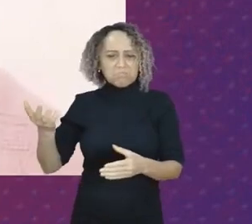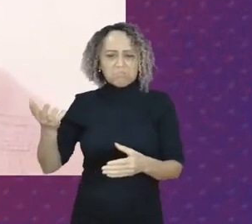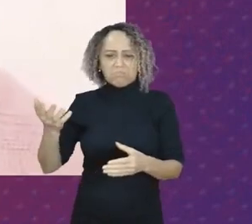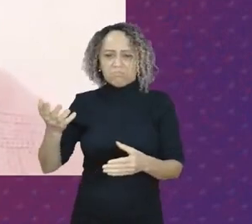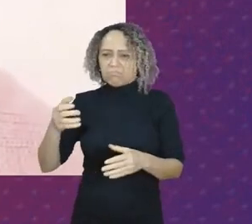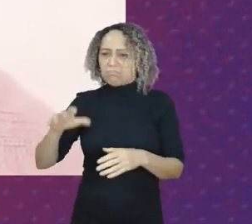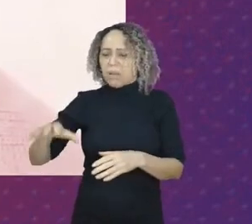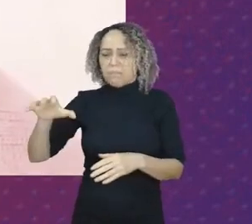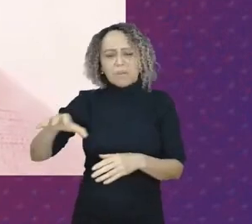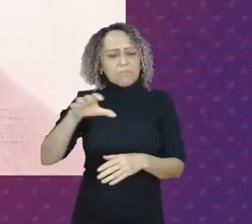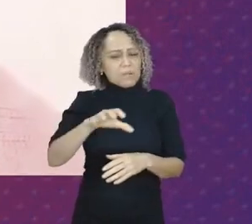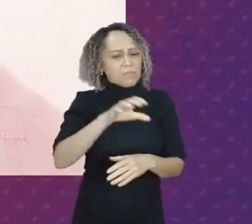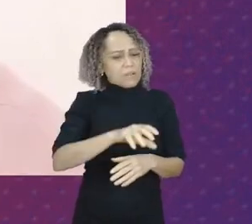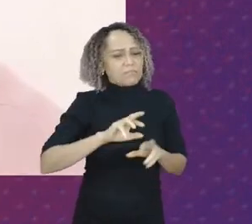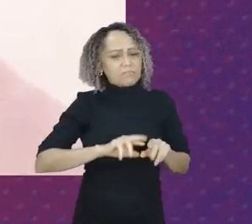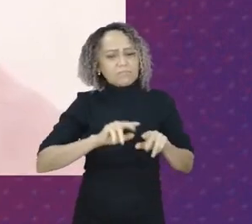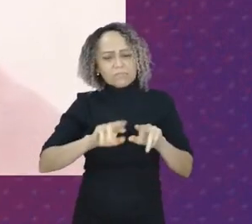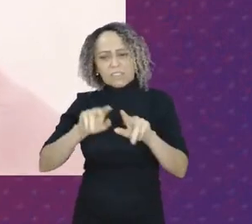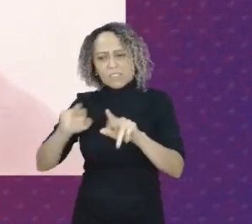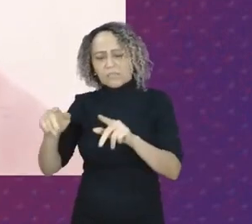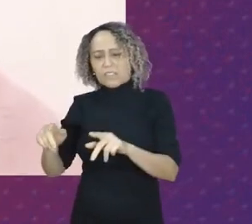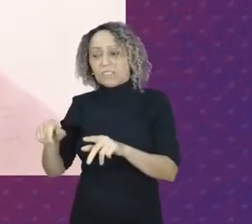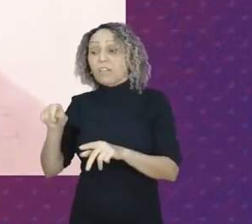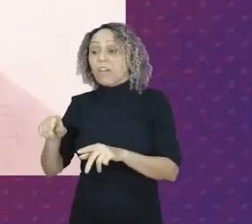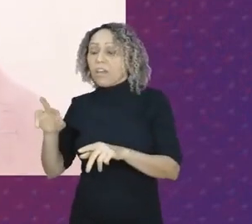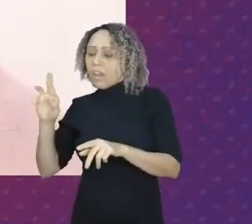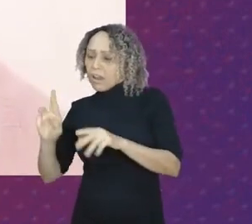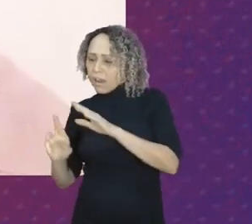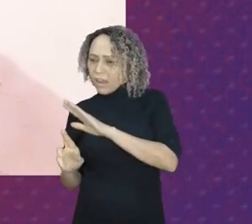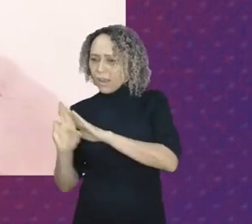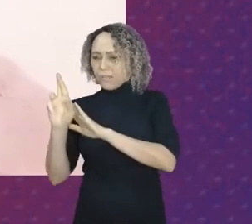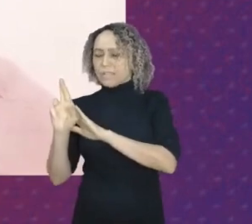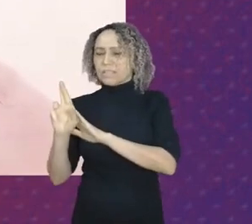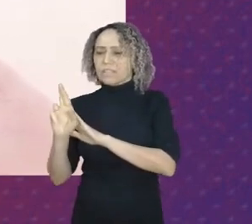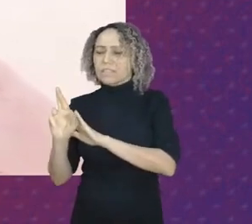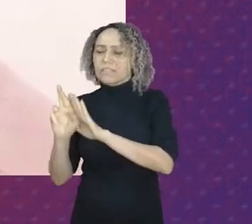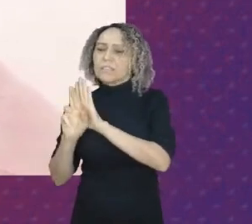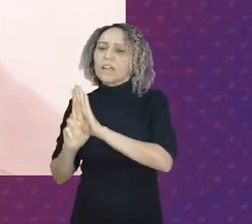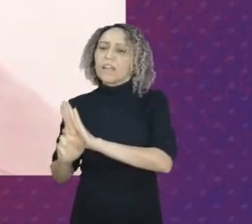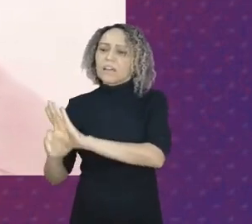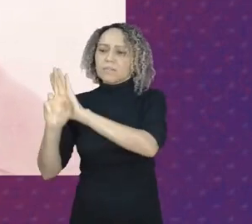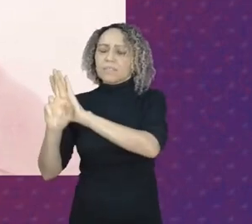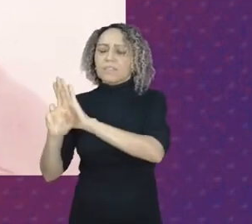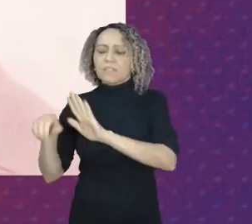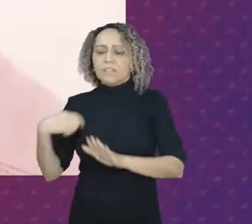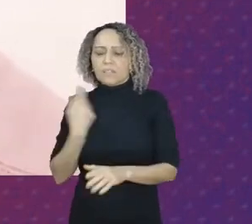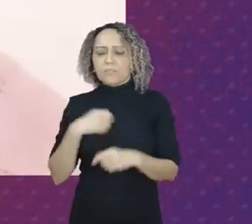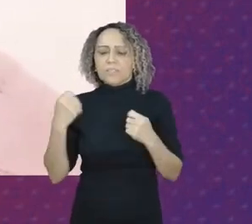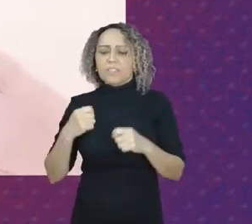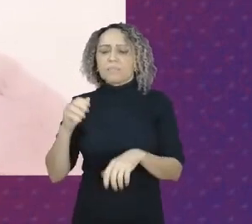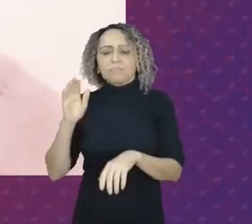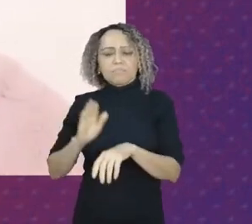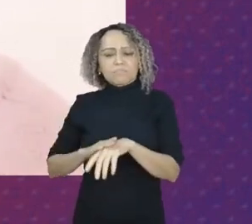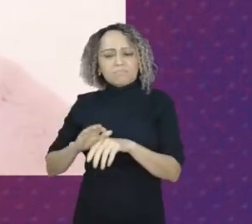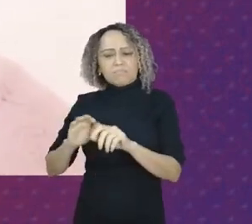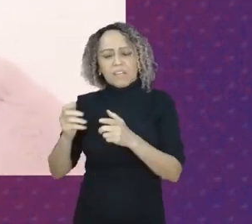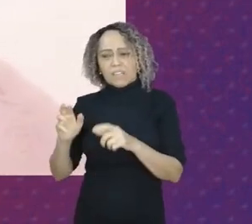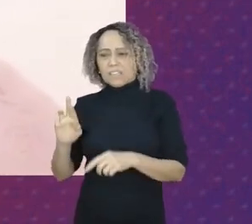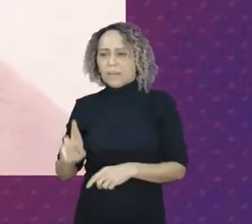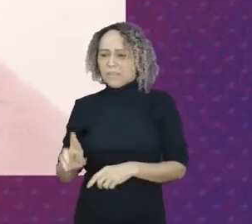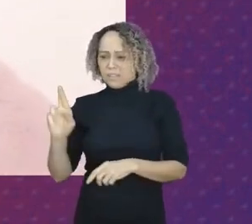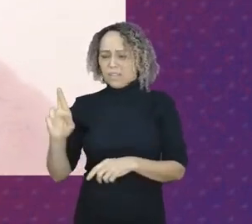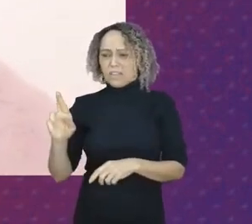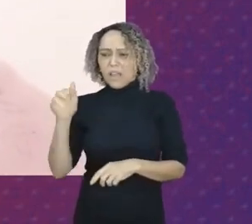representatividade nós precisamos ter mais representatividade e a mulher negra é